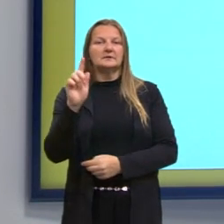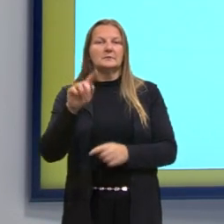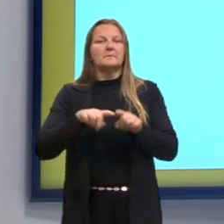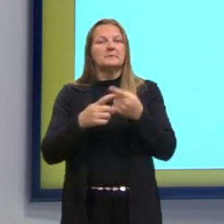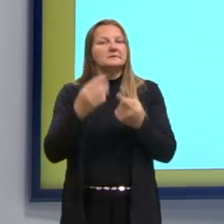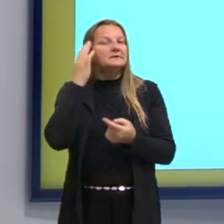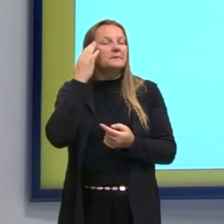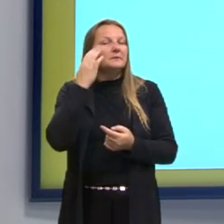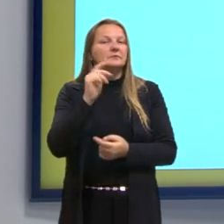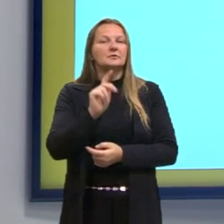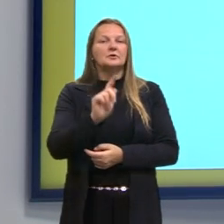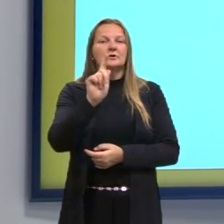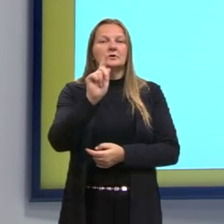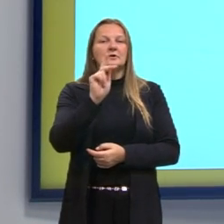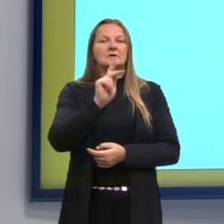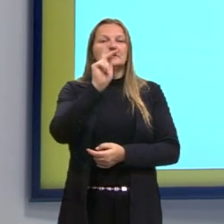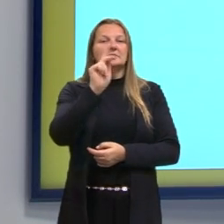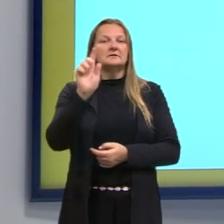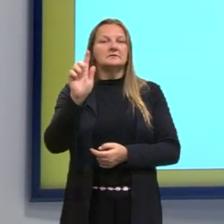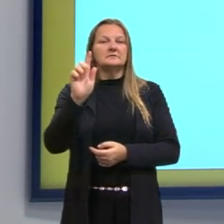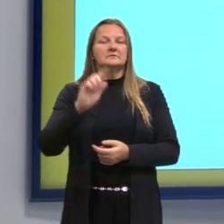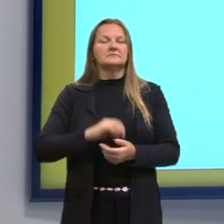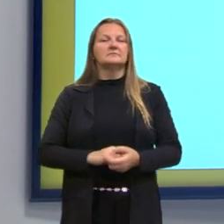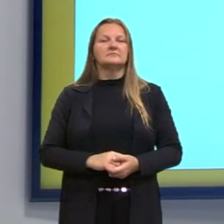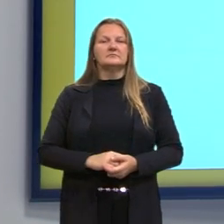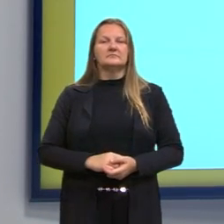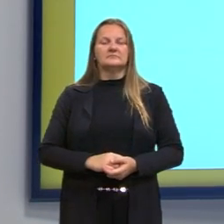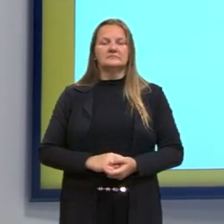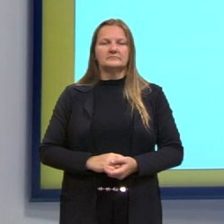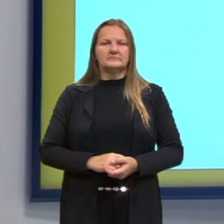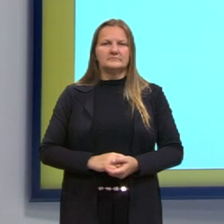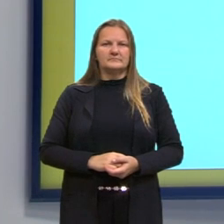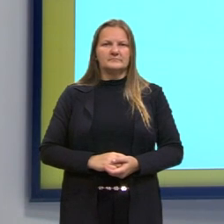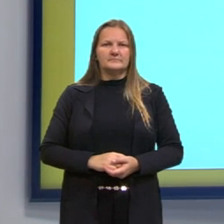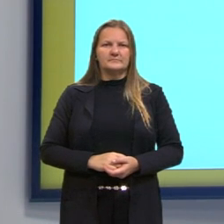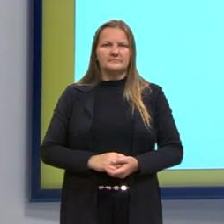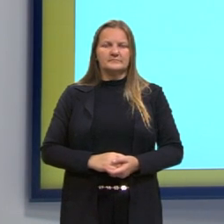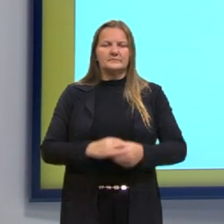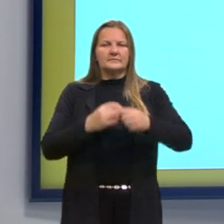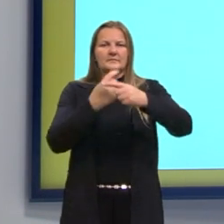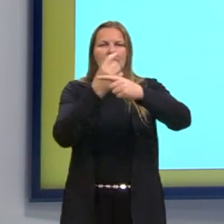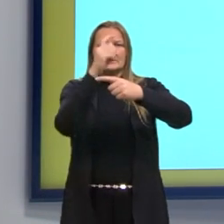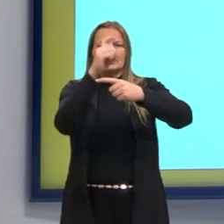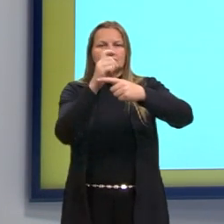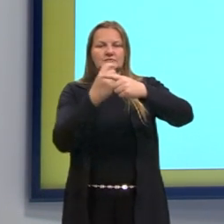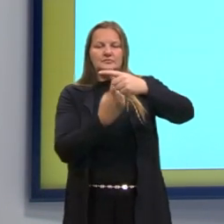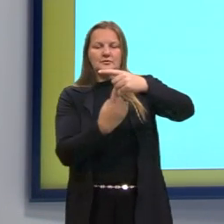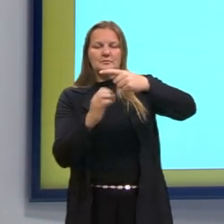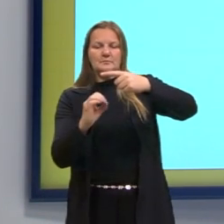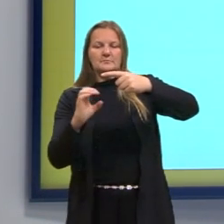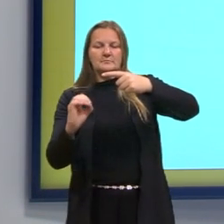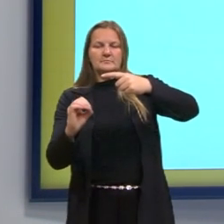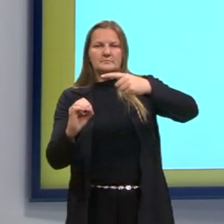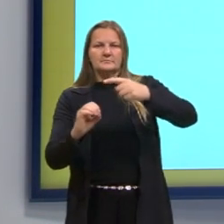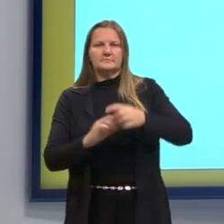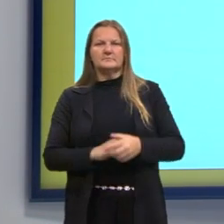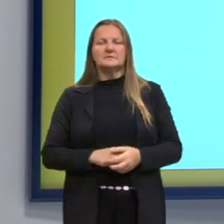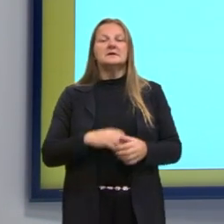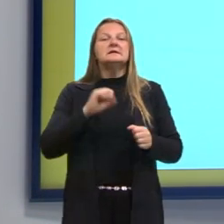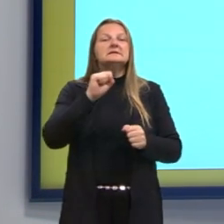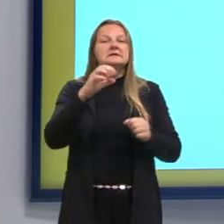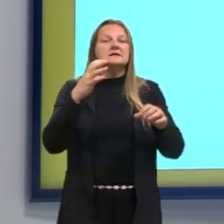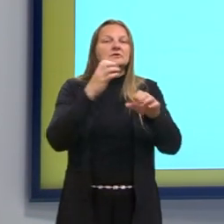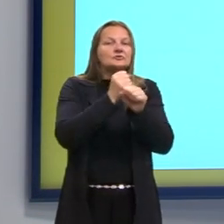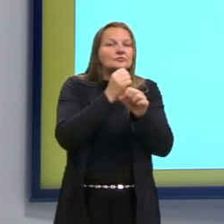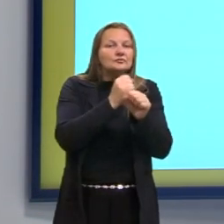preciso considerar, então, o valor em quilograma. Divide por 1.000 novamente. Se eu somar, então,